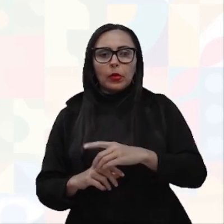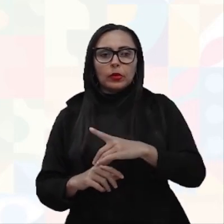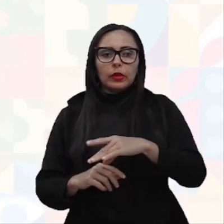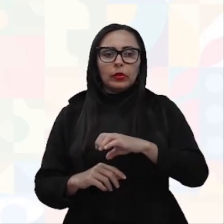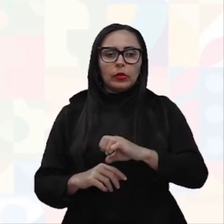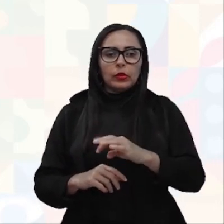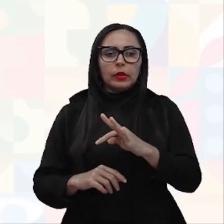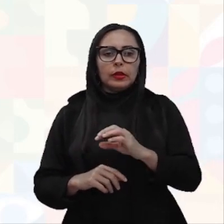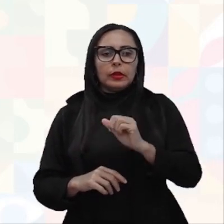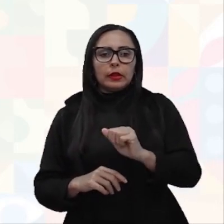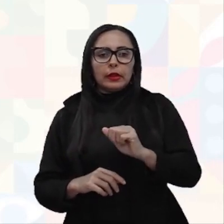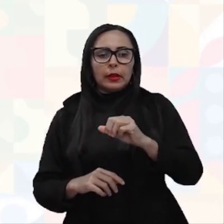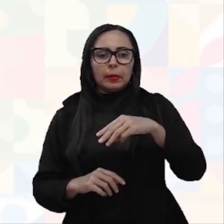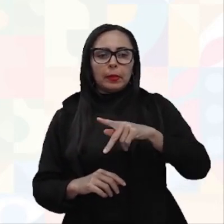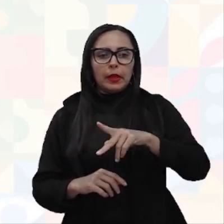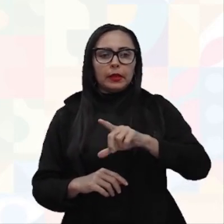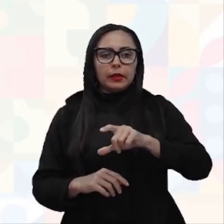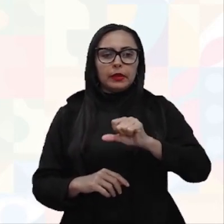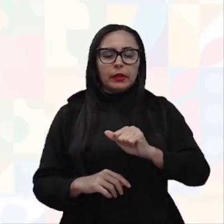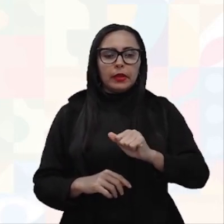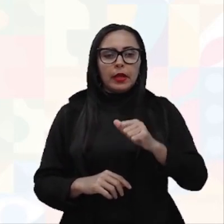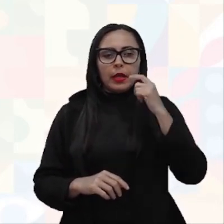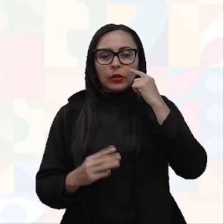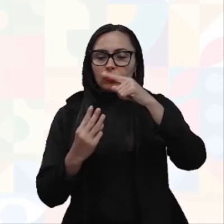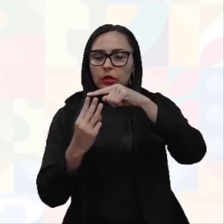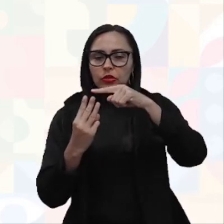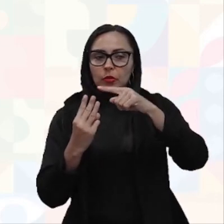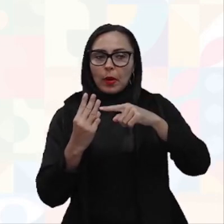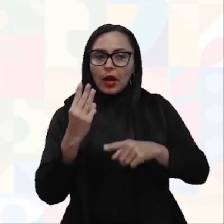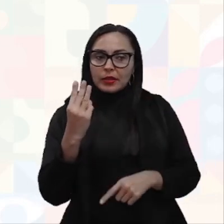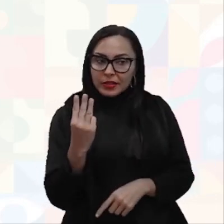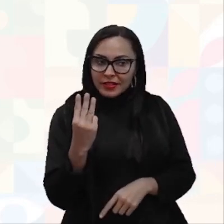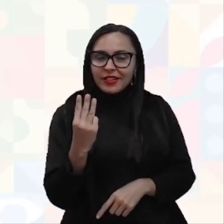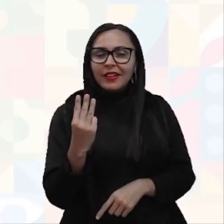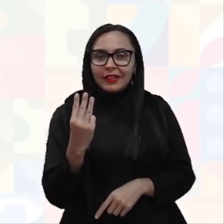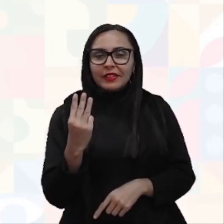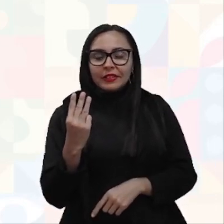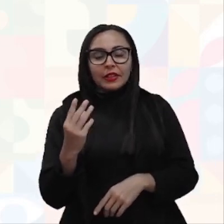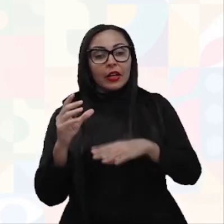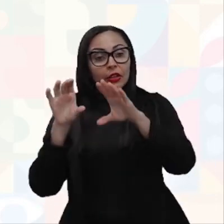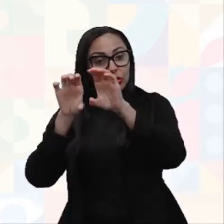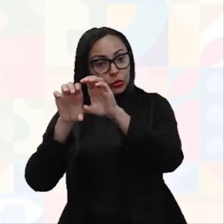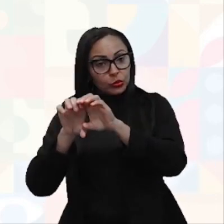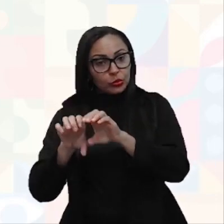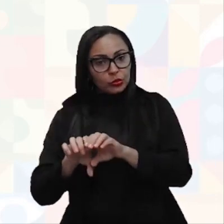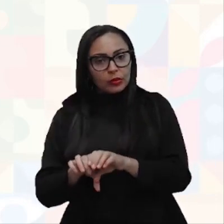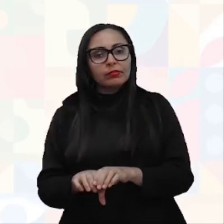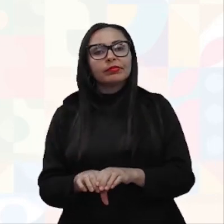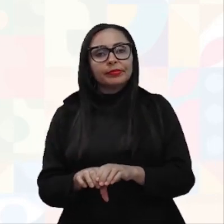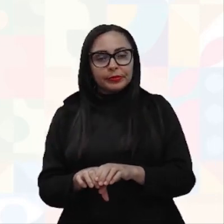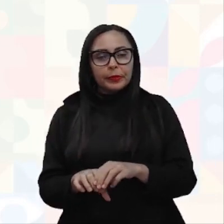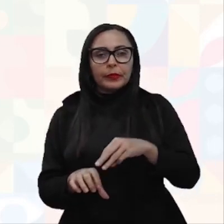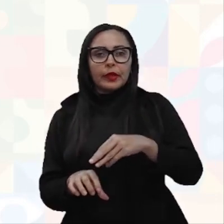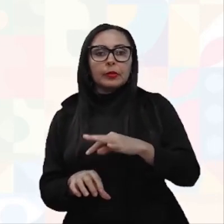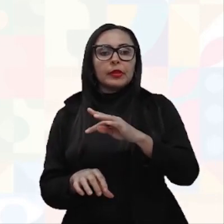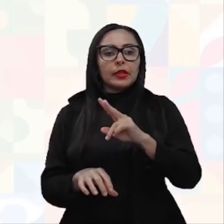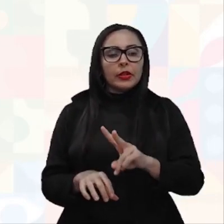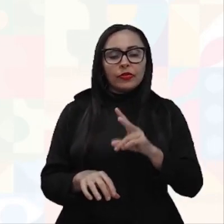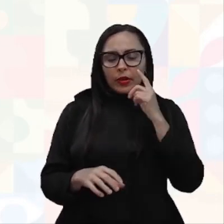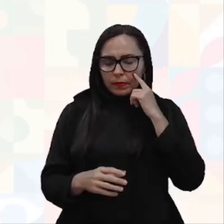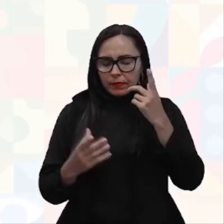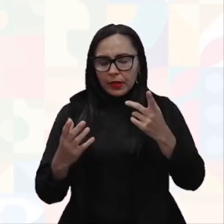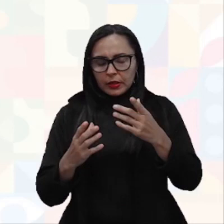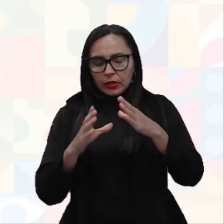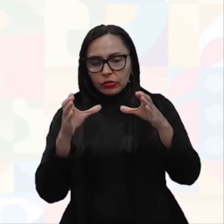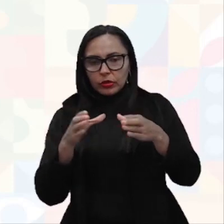ele separa em três partes a estrutura do Django. E dessas três partes, fica mais fácil de